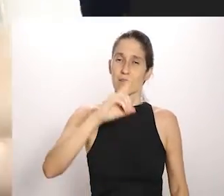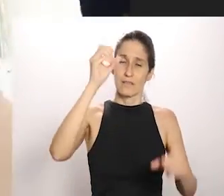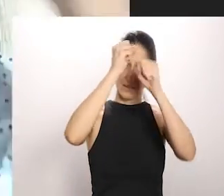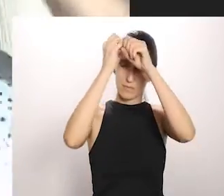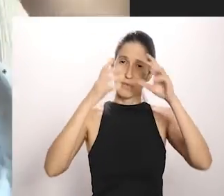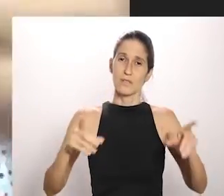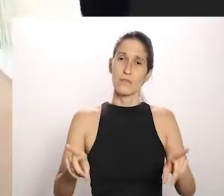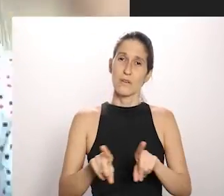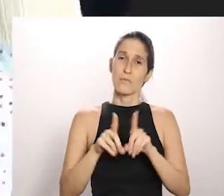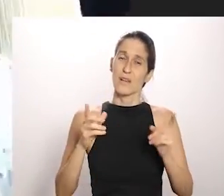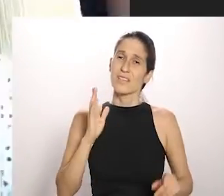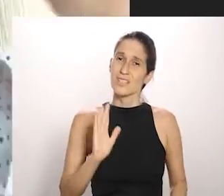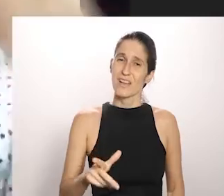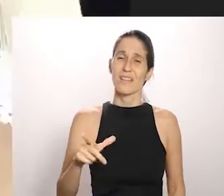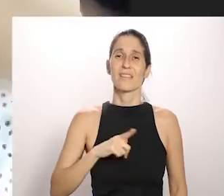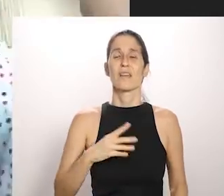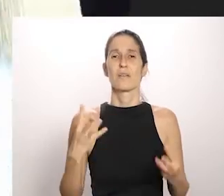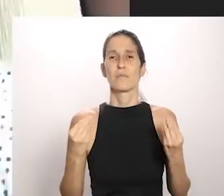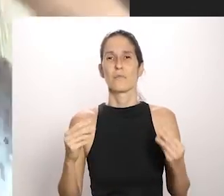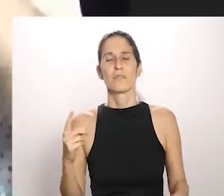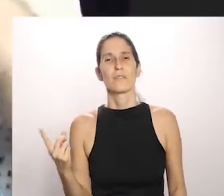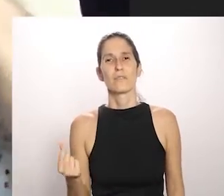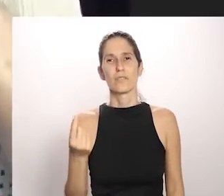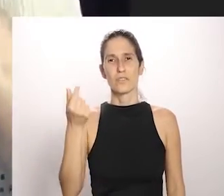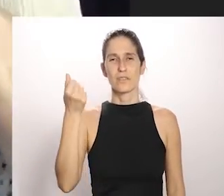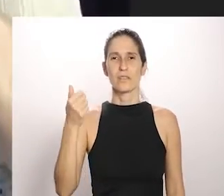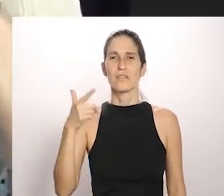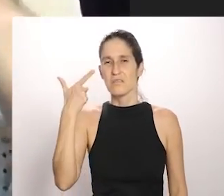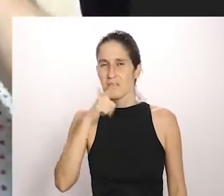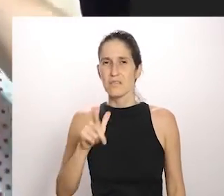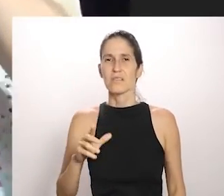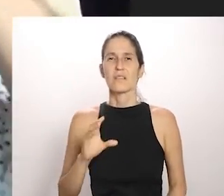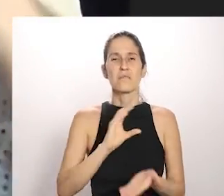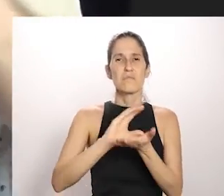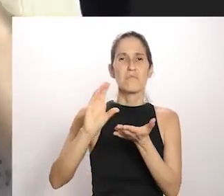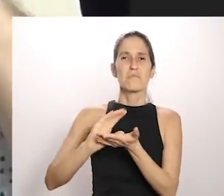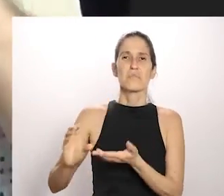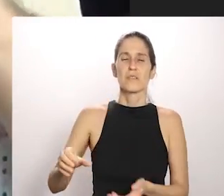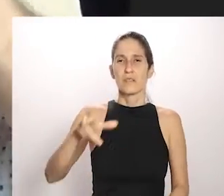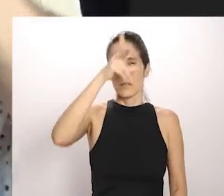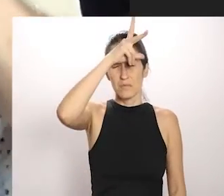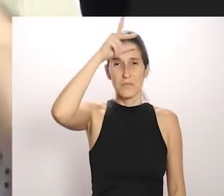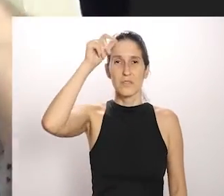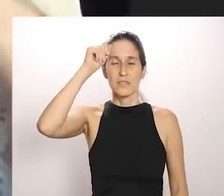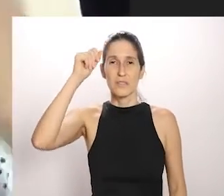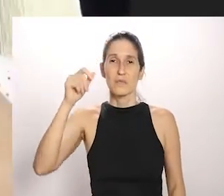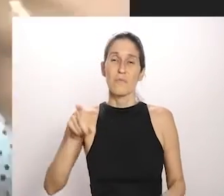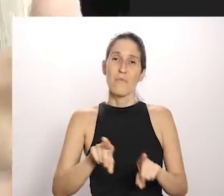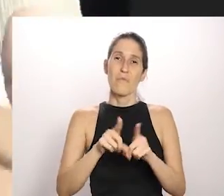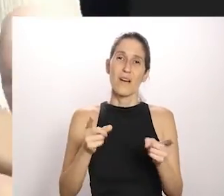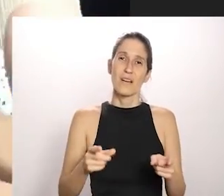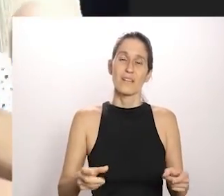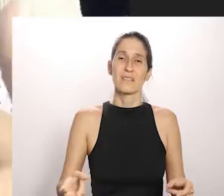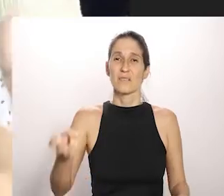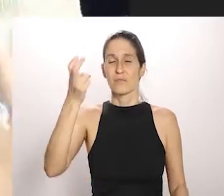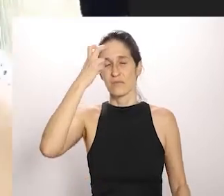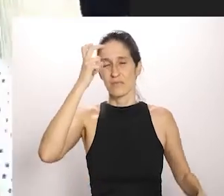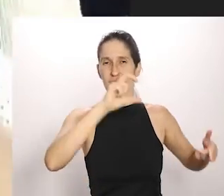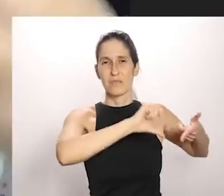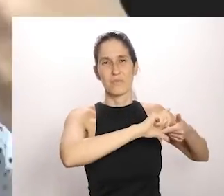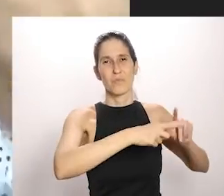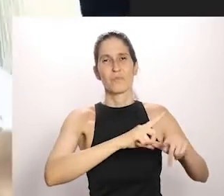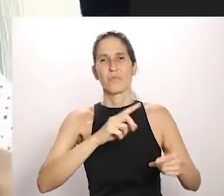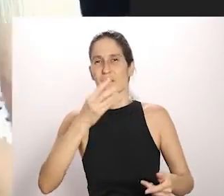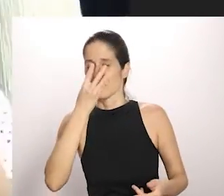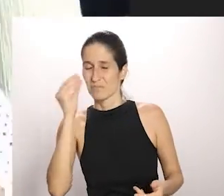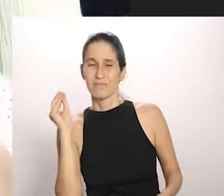abençoe, já ganham tanto dinheiro, tanto cachê caro que ganham por aí para os municípios, enquanto a escultura popular a gente vê que a gestão